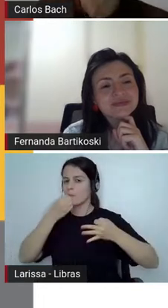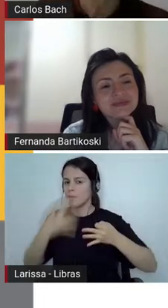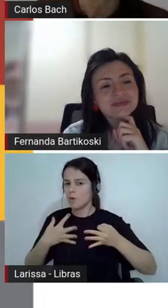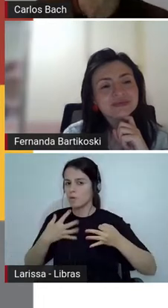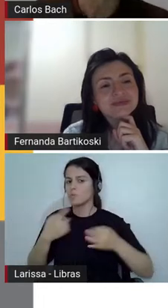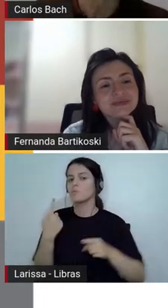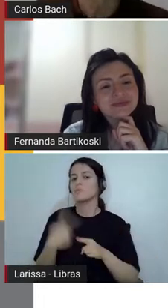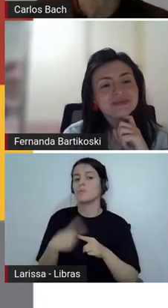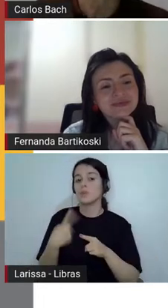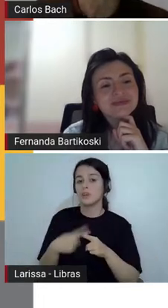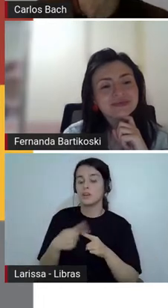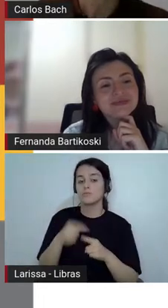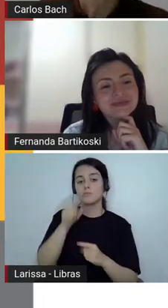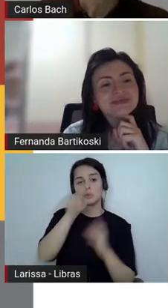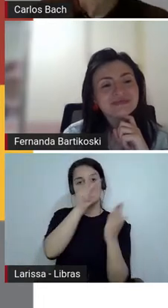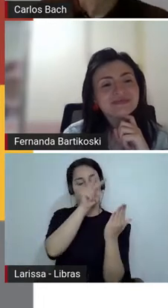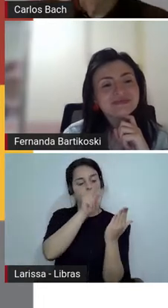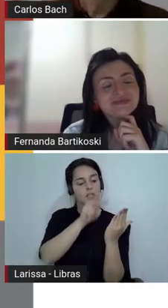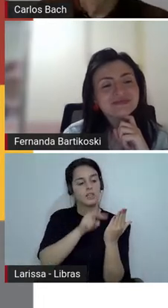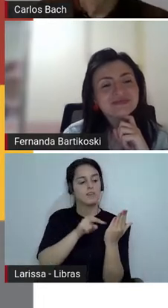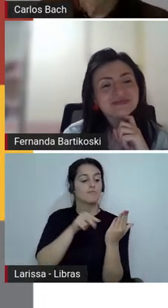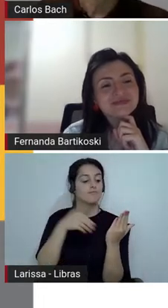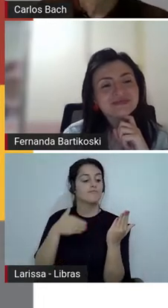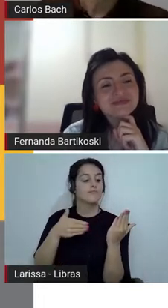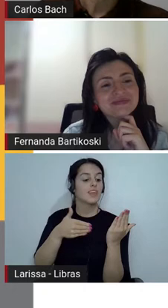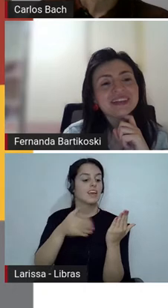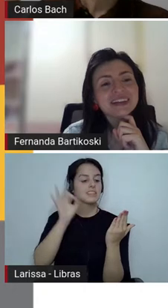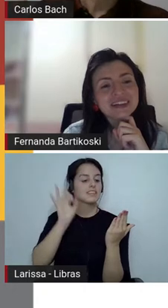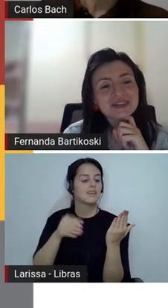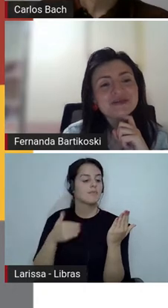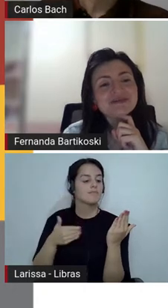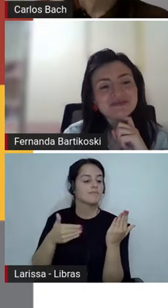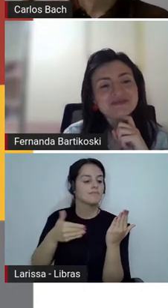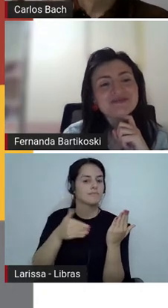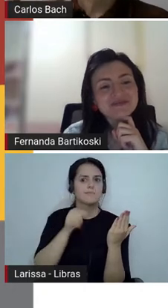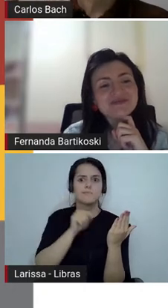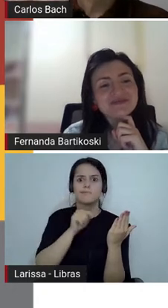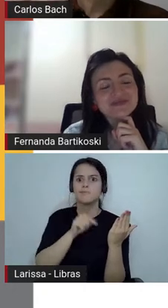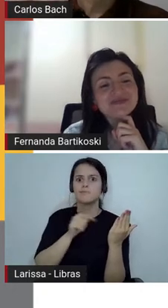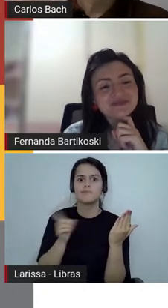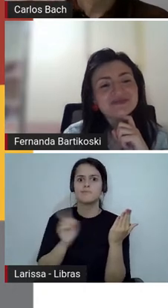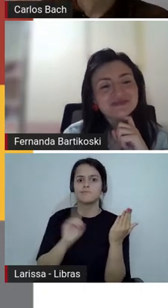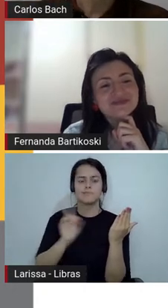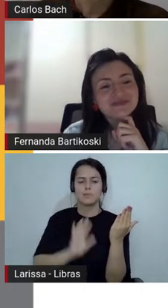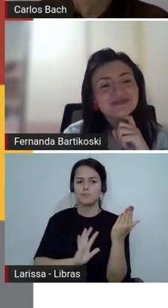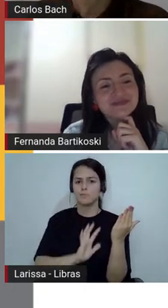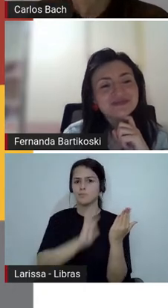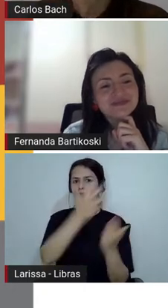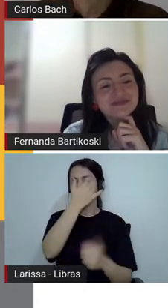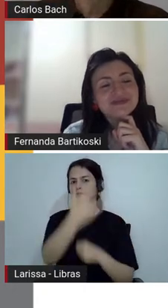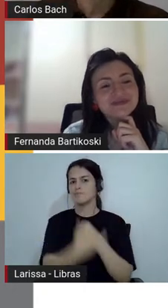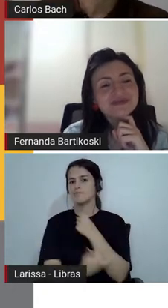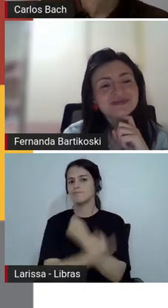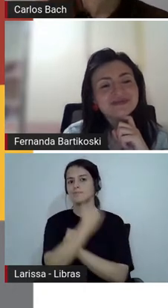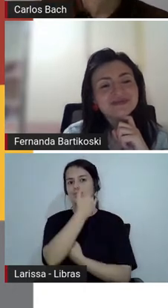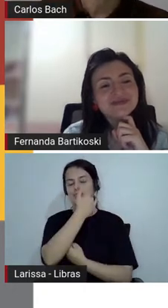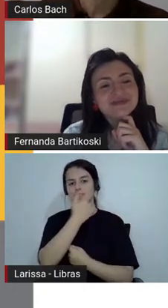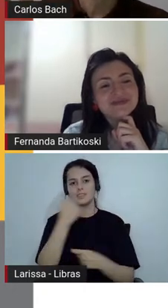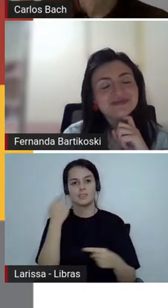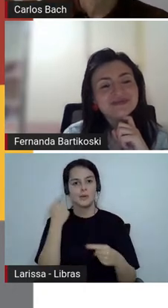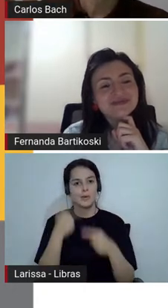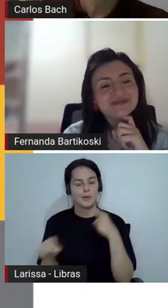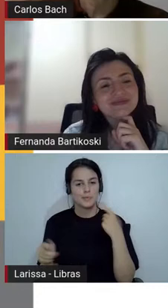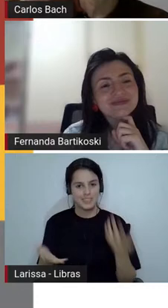acontece outra coisa totalmente diferente, que a pessoa não espera, e às vezes nos dá raiva no texto, às vezes nos,